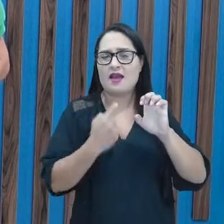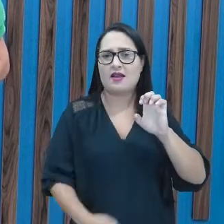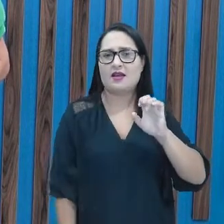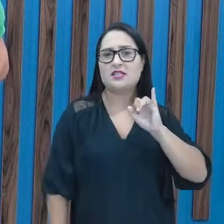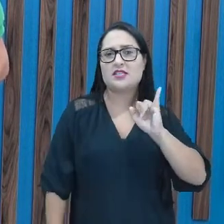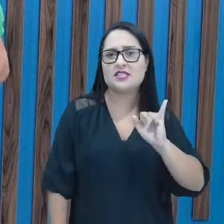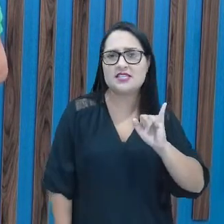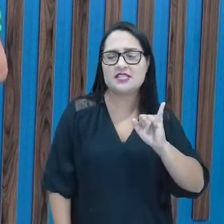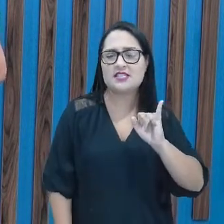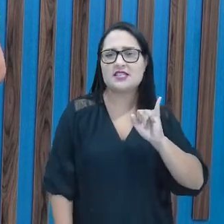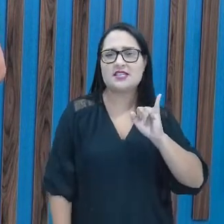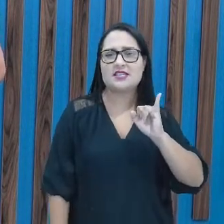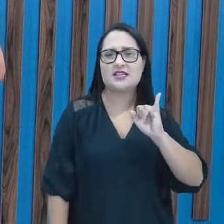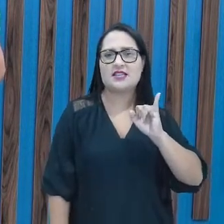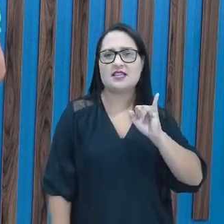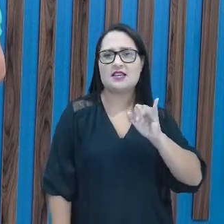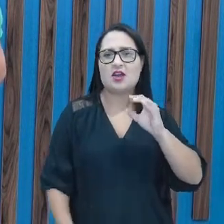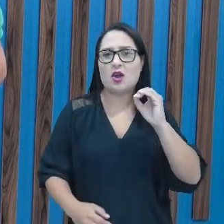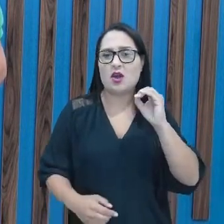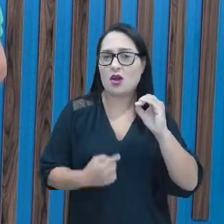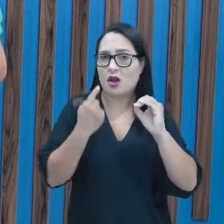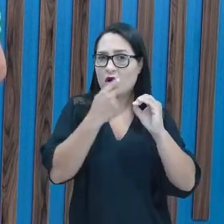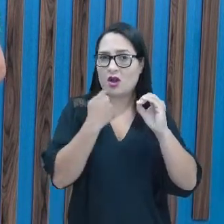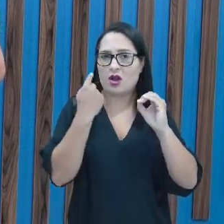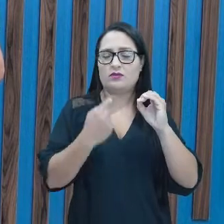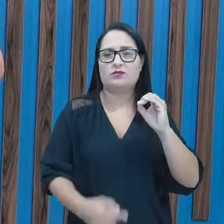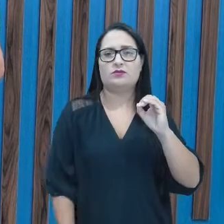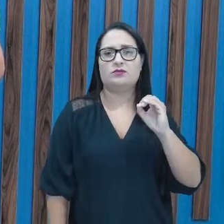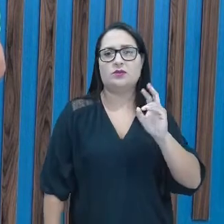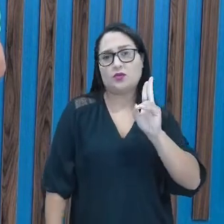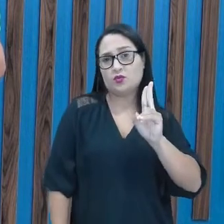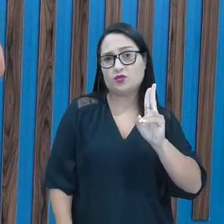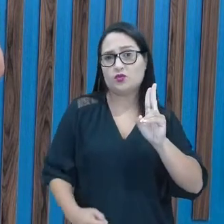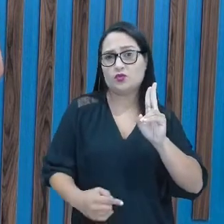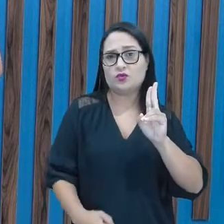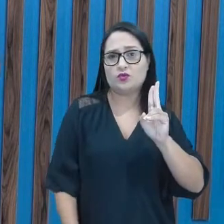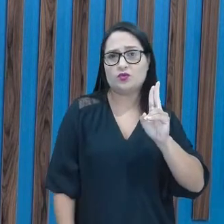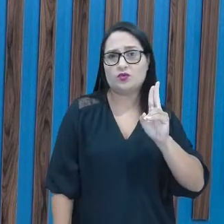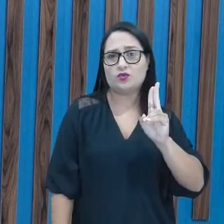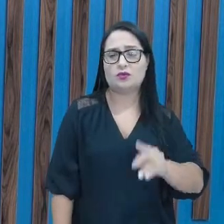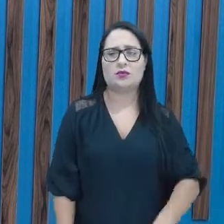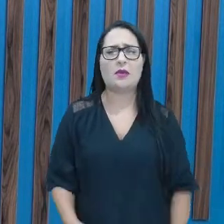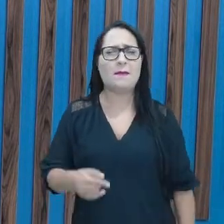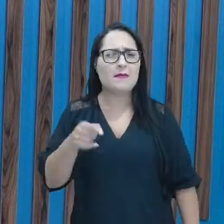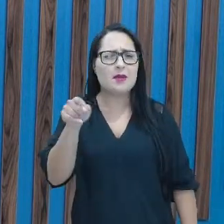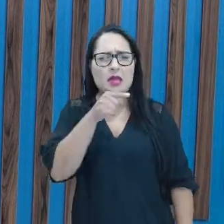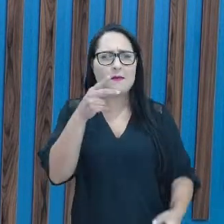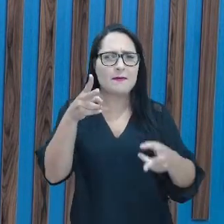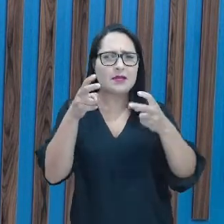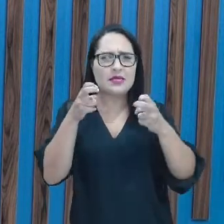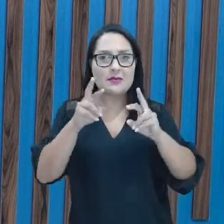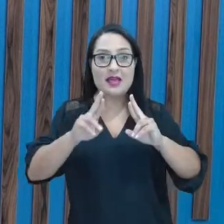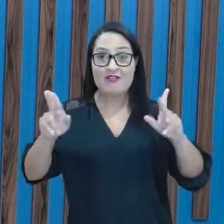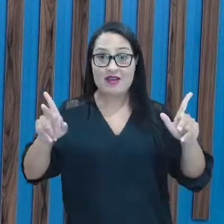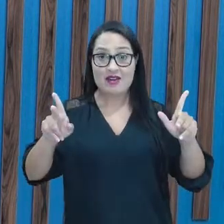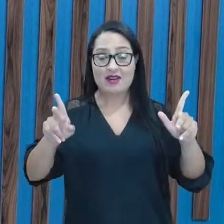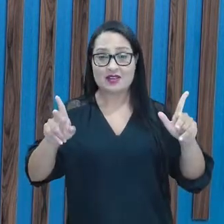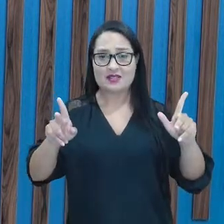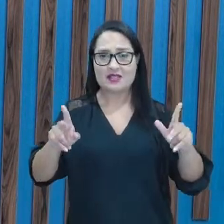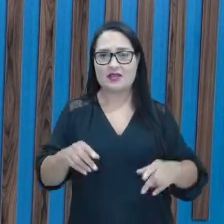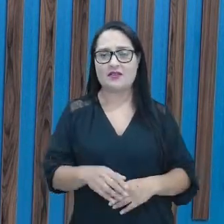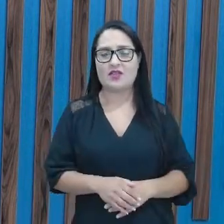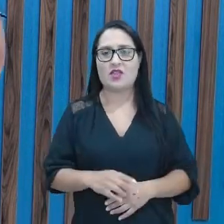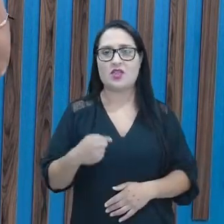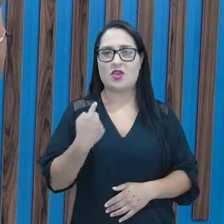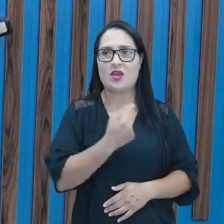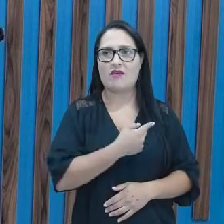I, O, U Perceberam a diferença? Quando